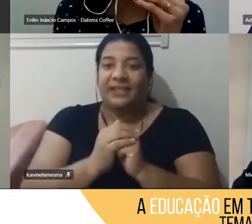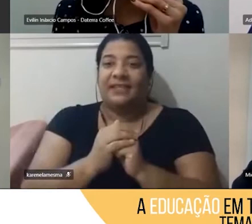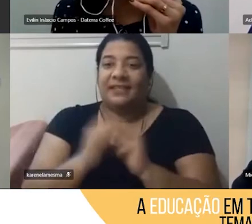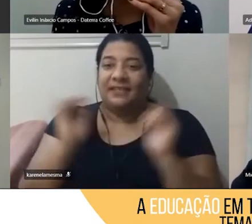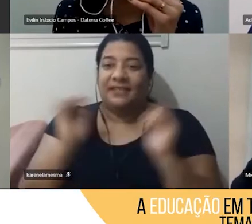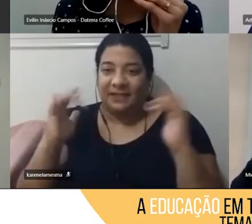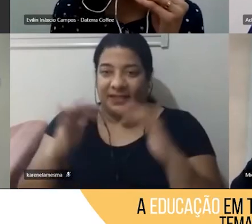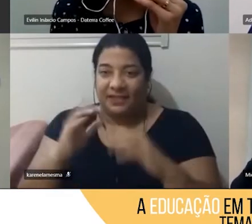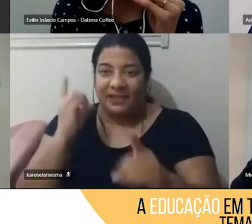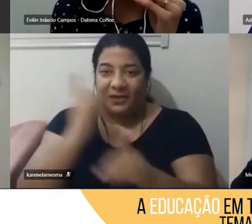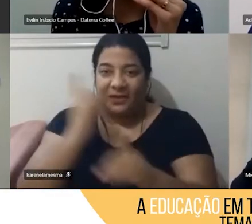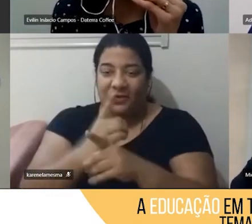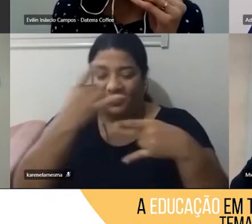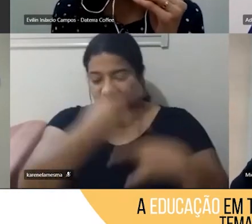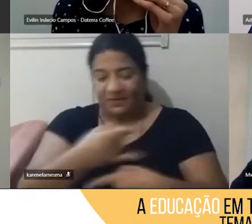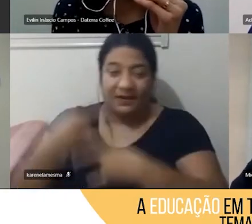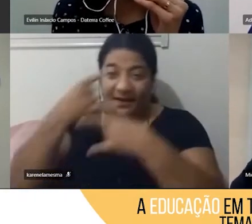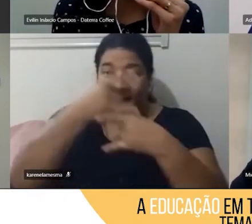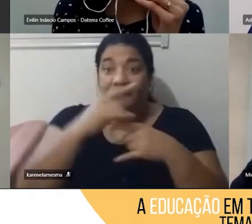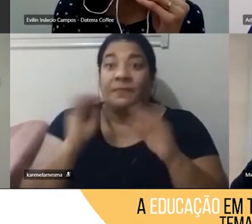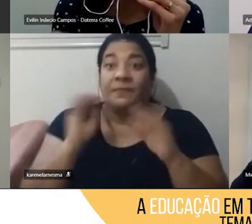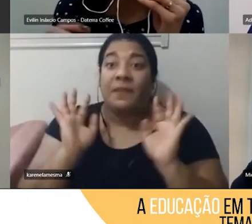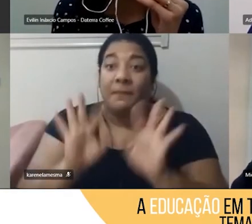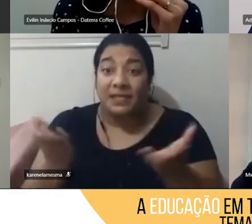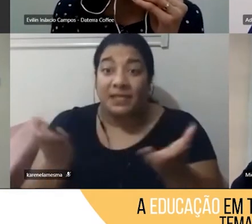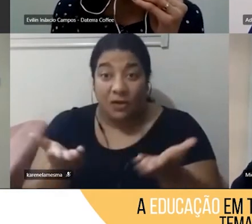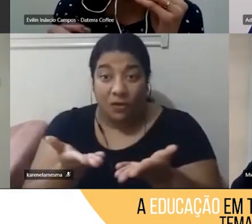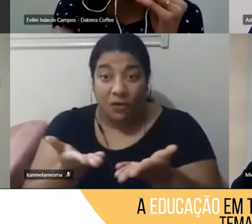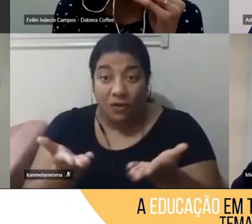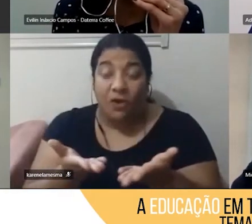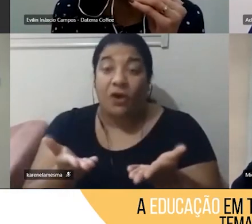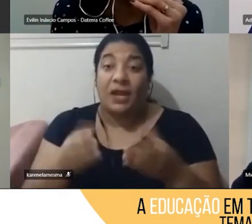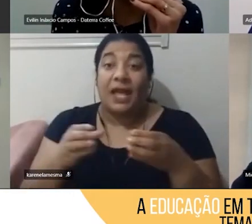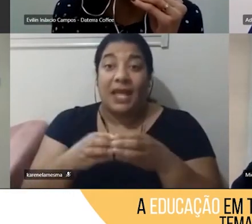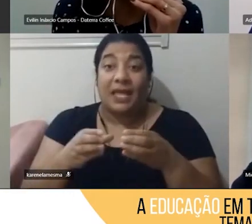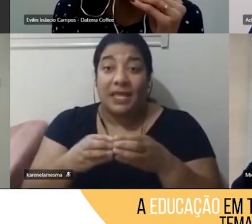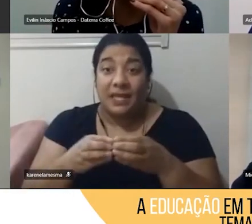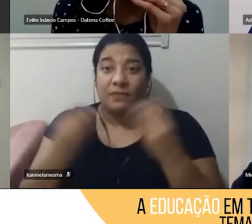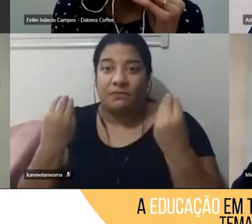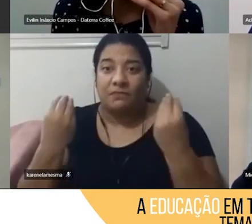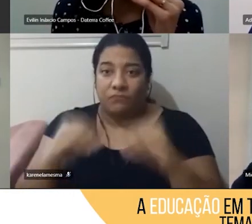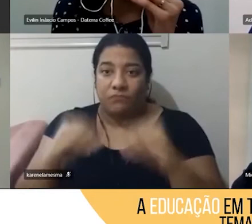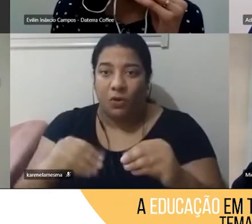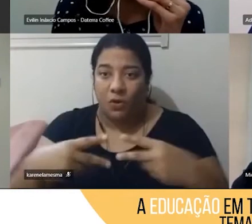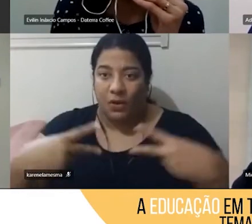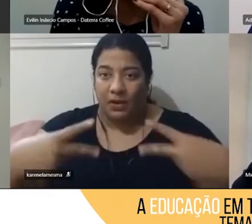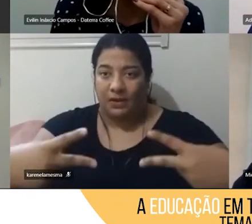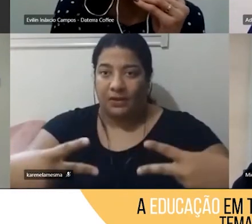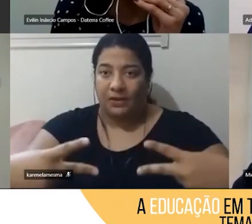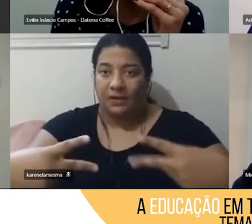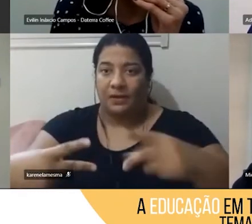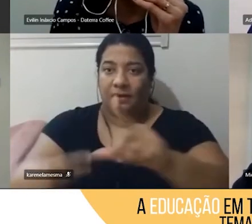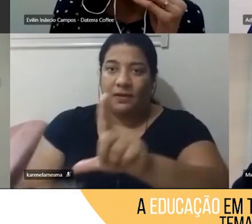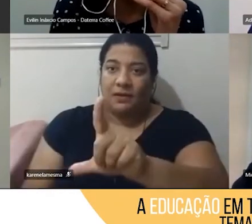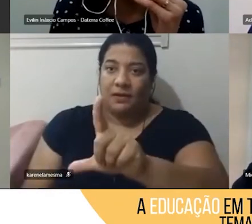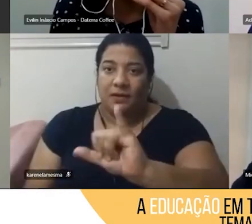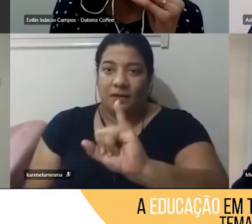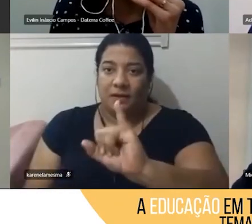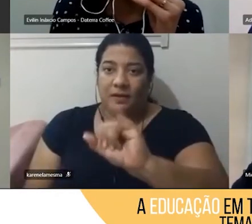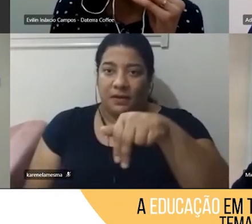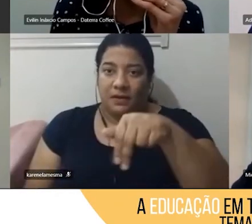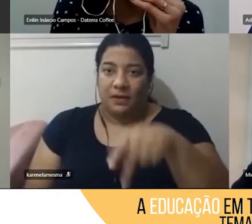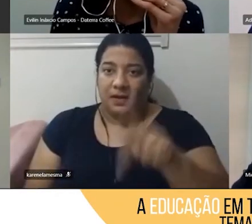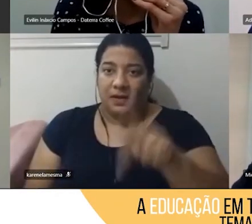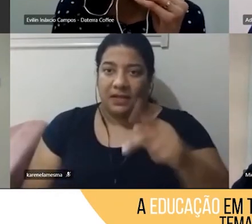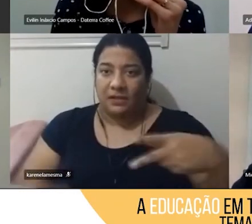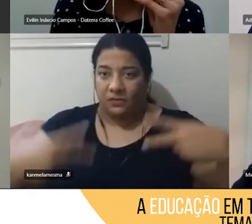né, da nossa live, nesse momento, a nossa equipe está colocando um link para vocês aí no chat, que é o